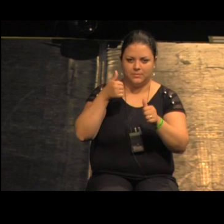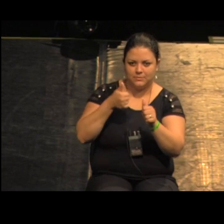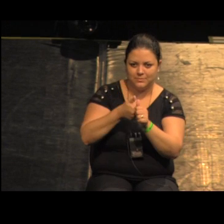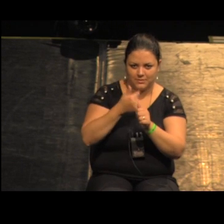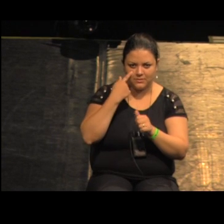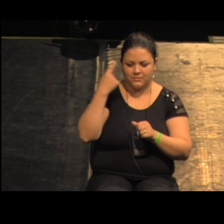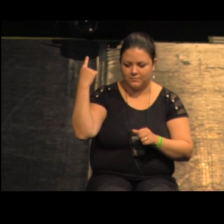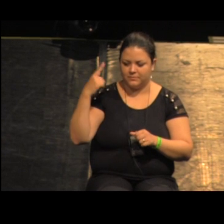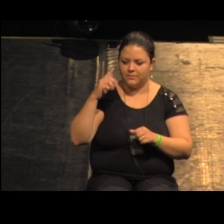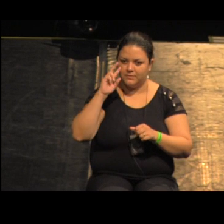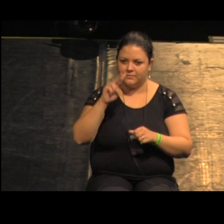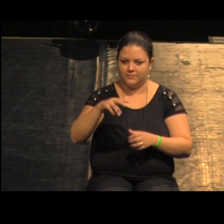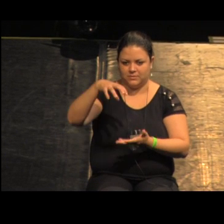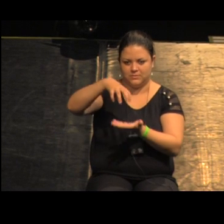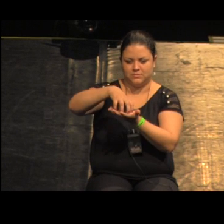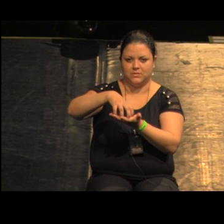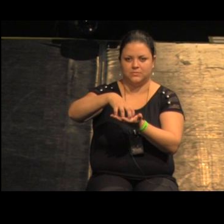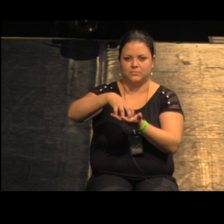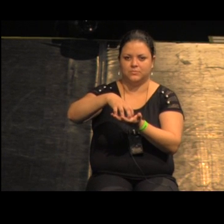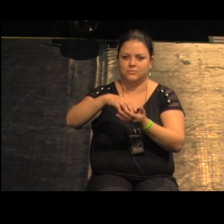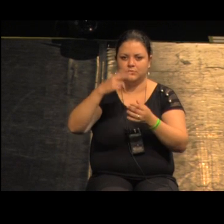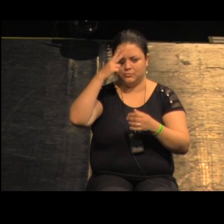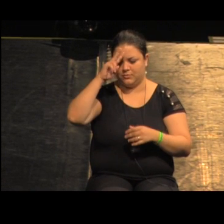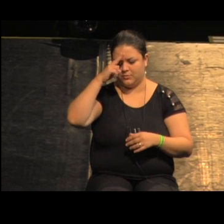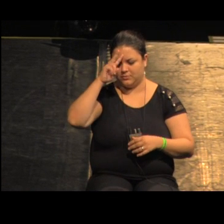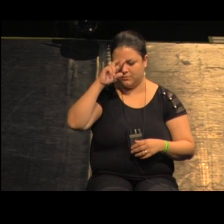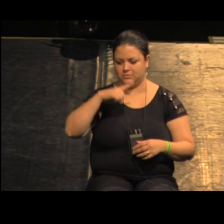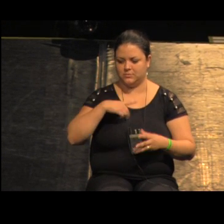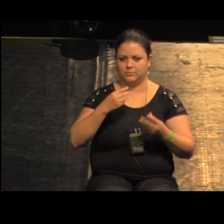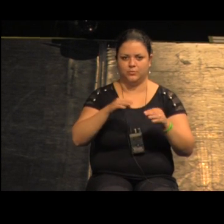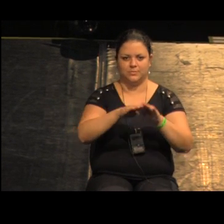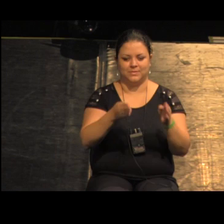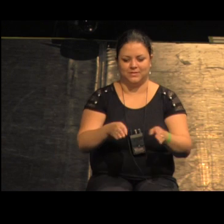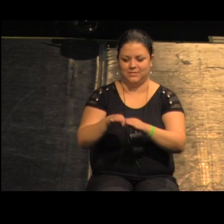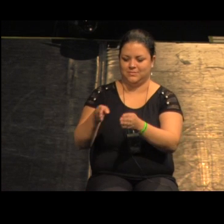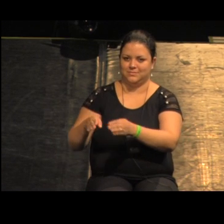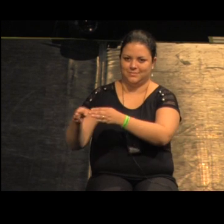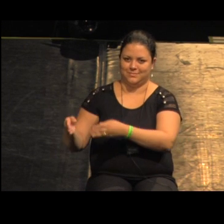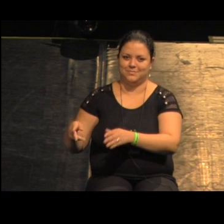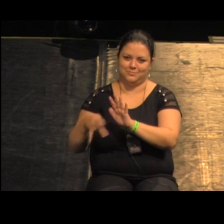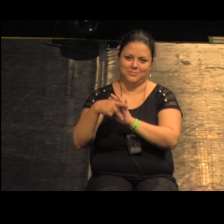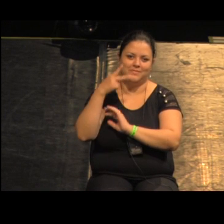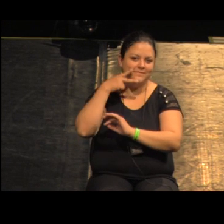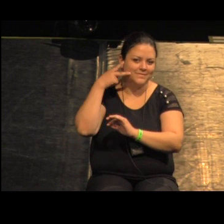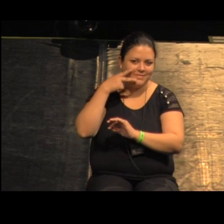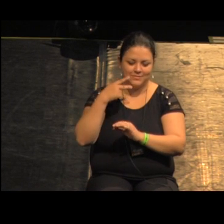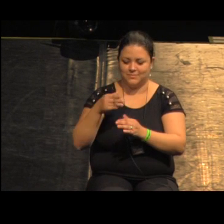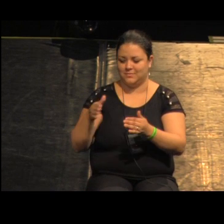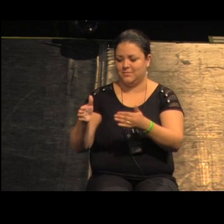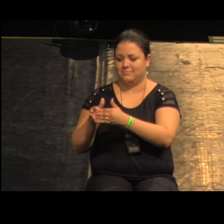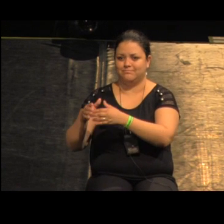ver o centro histórico aqui olha o espação que tem aqui que maravilha um monte de mesinha vinho do Porto e tal e aqui fica a Vernavils